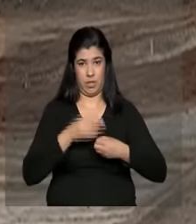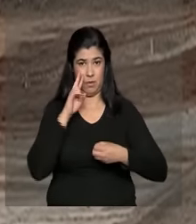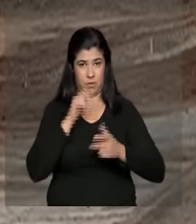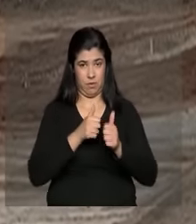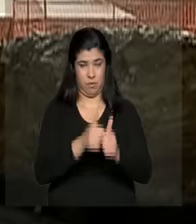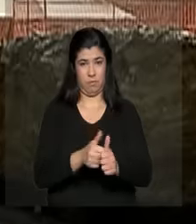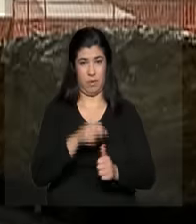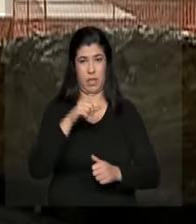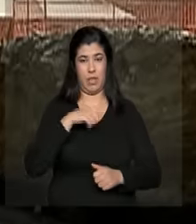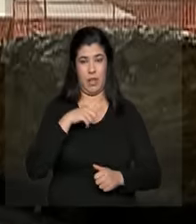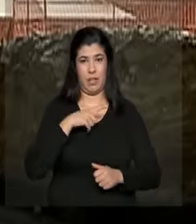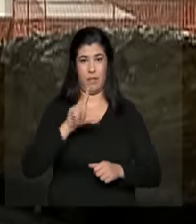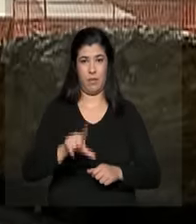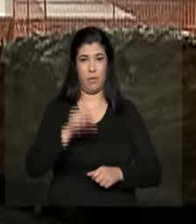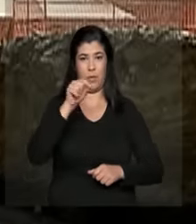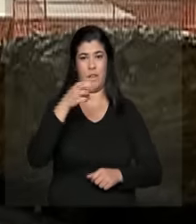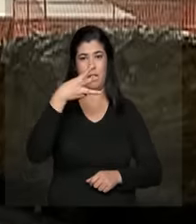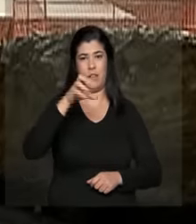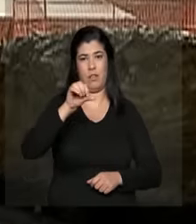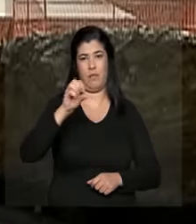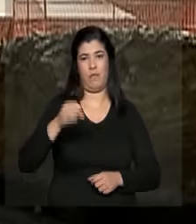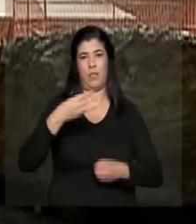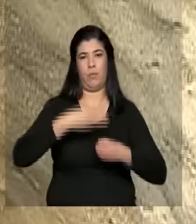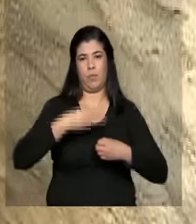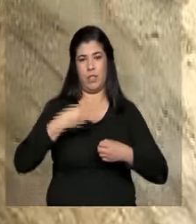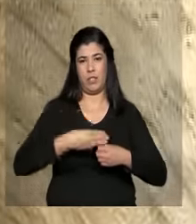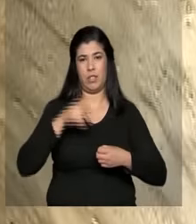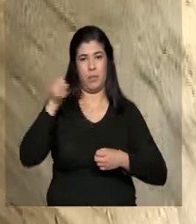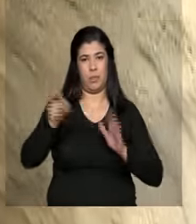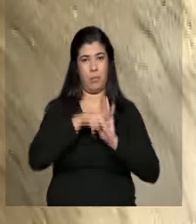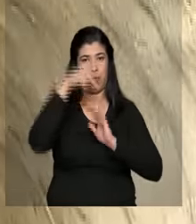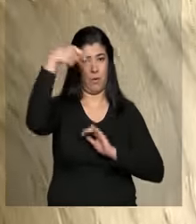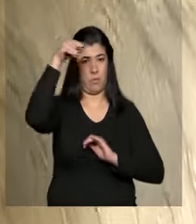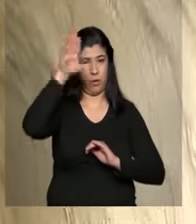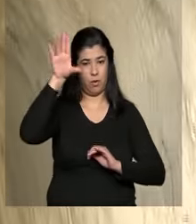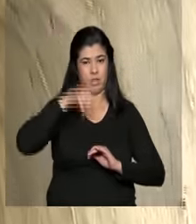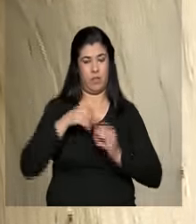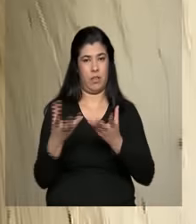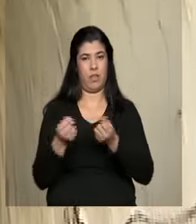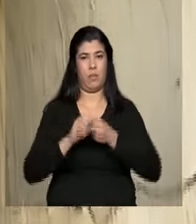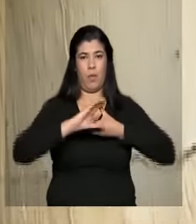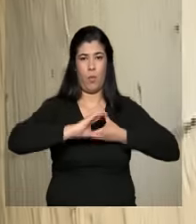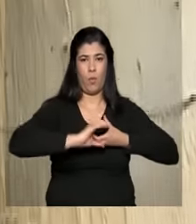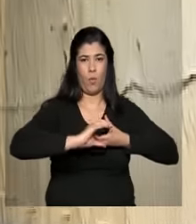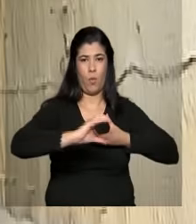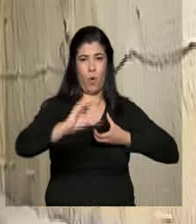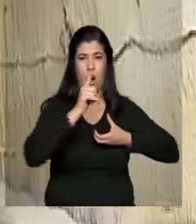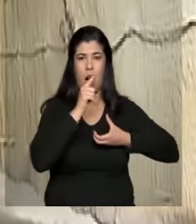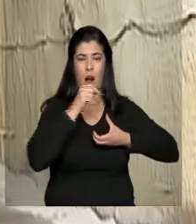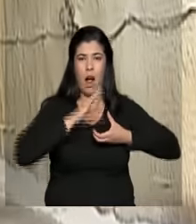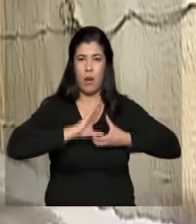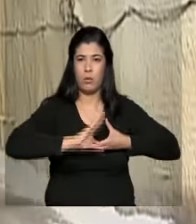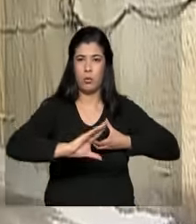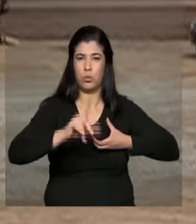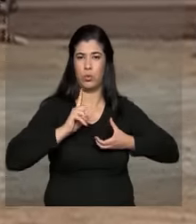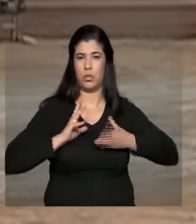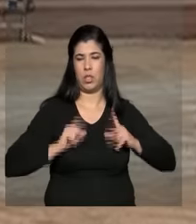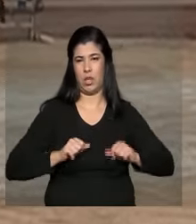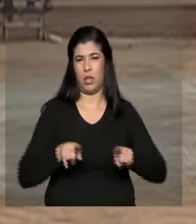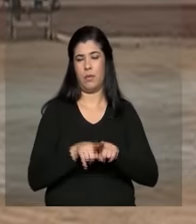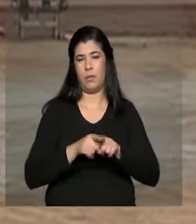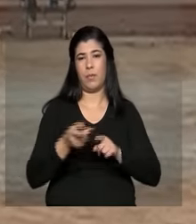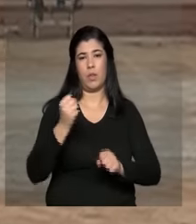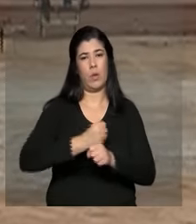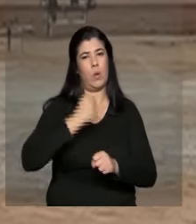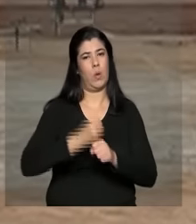390 municípios do Semiárido do Nordeste que vão ser beneficiados pela integração do Rio São Francisco, a